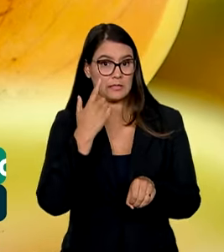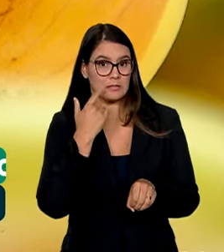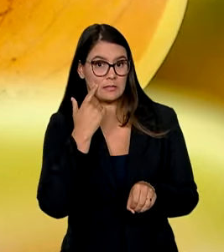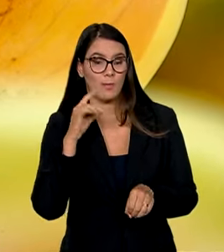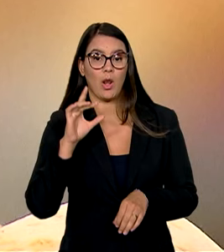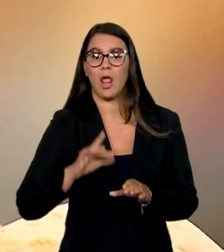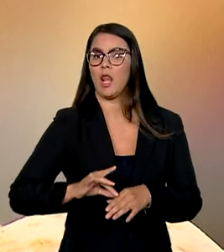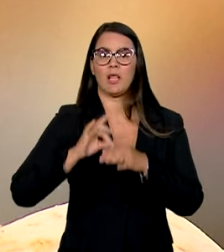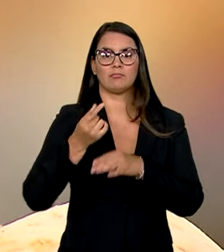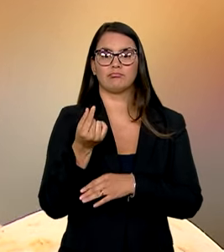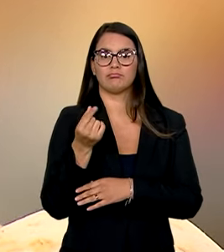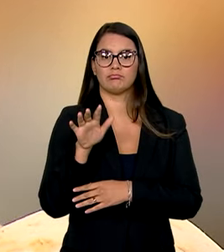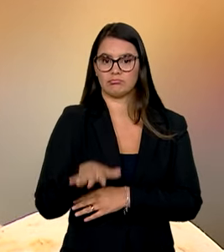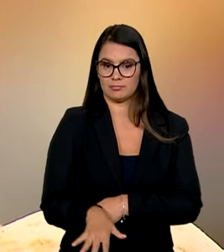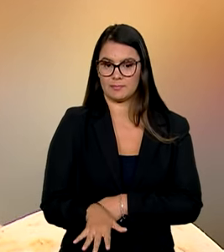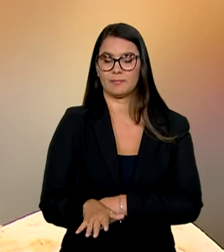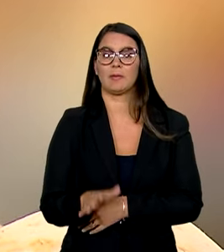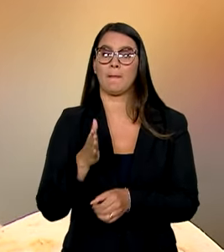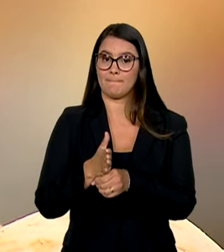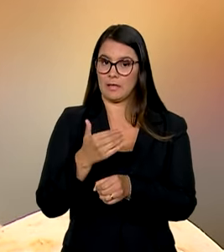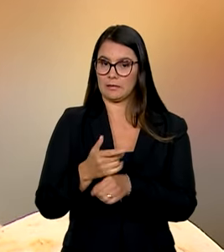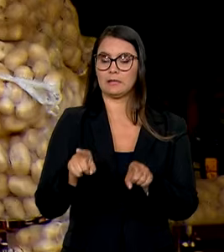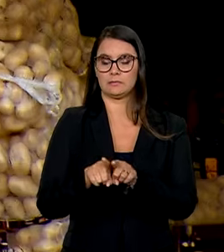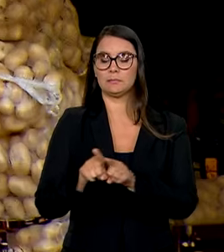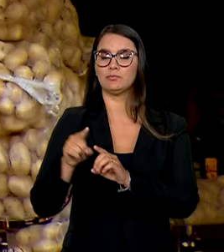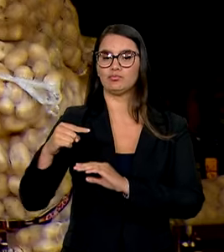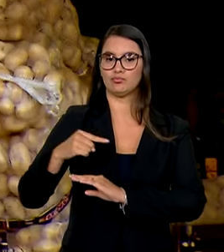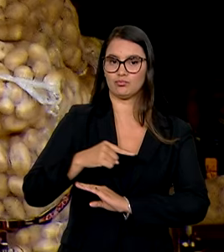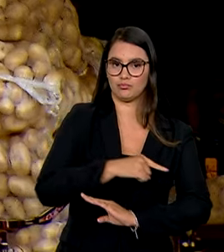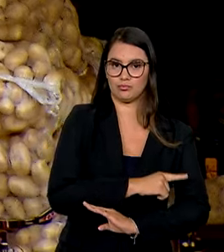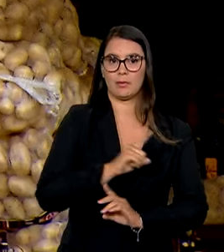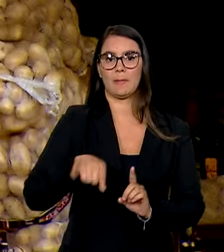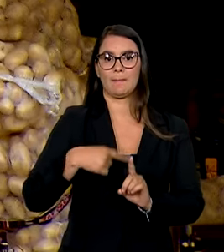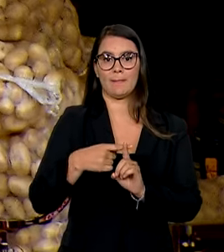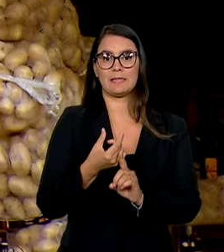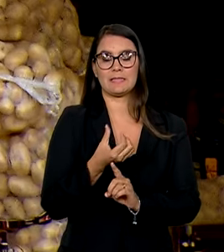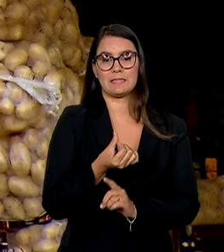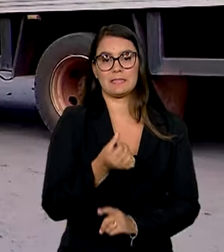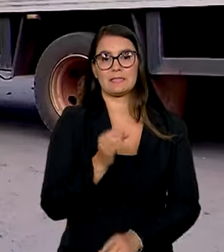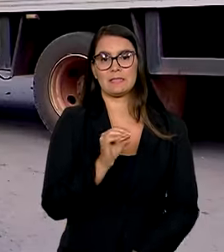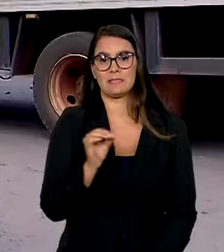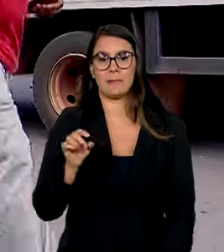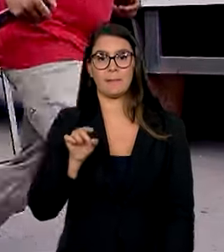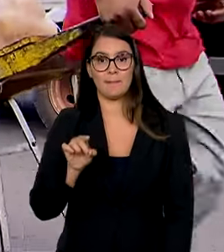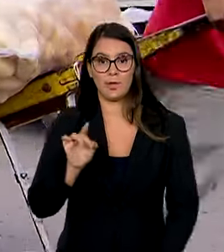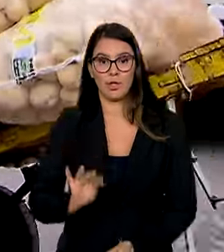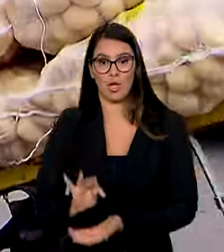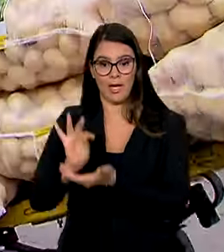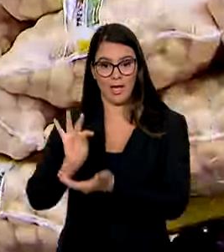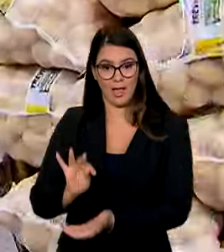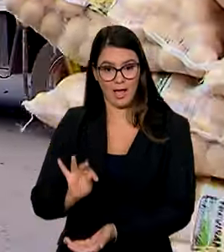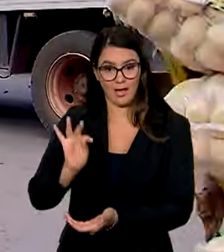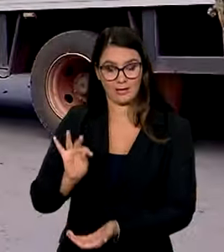preços em setembro. A batata também teve preço em declínio, ultrapassando a barca das 100 mil toneladas nas centrais